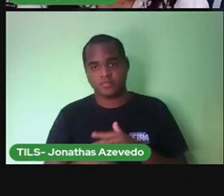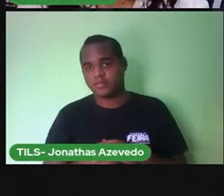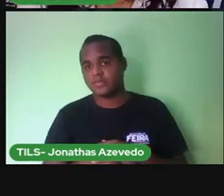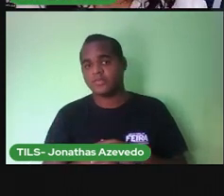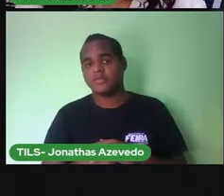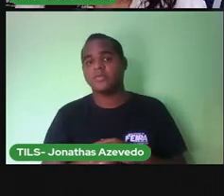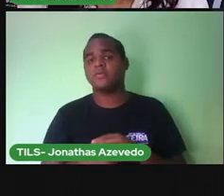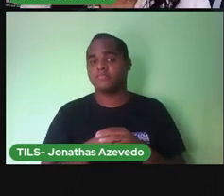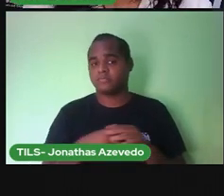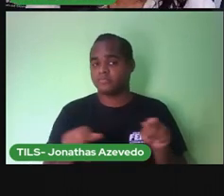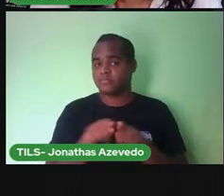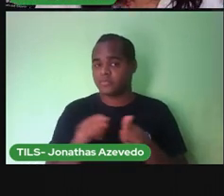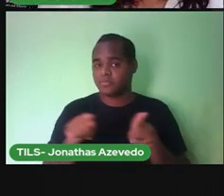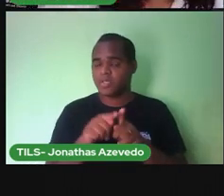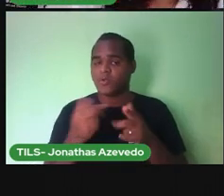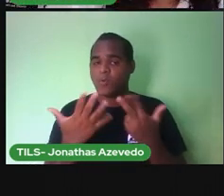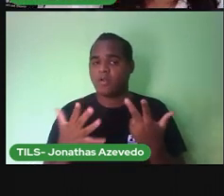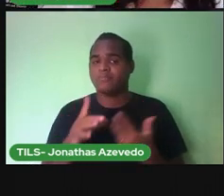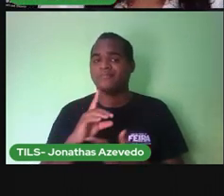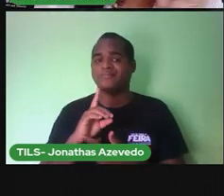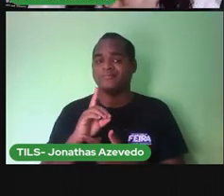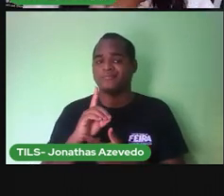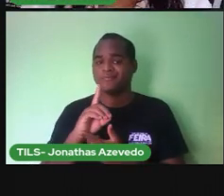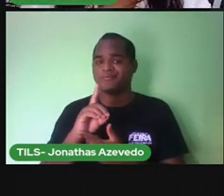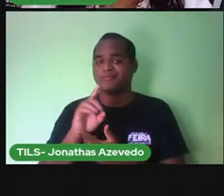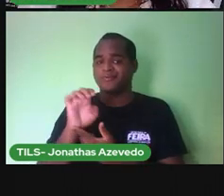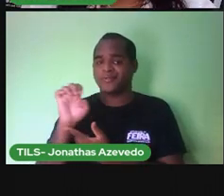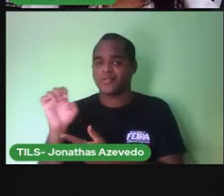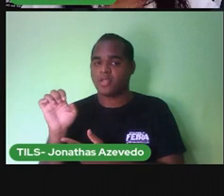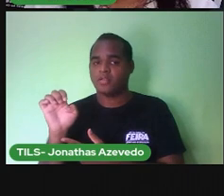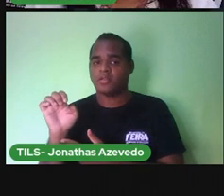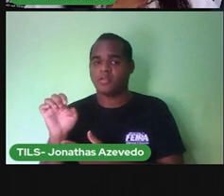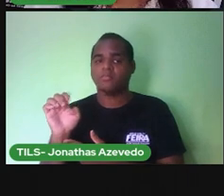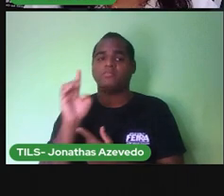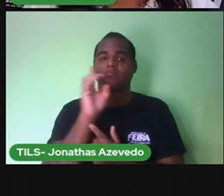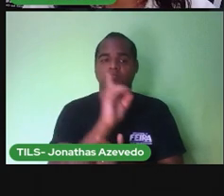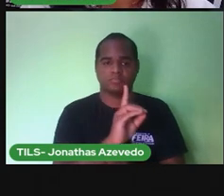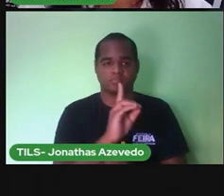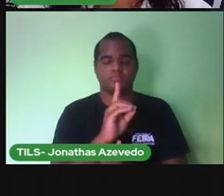escrita Também Sempre Da esquerda Para a direita